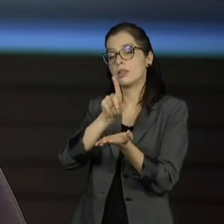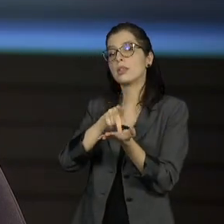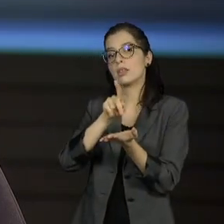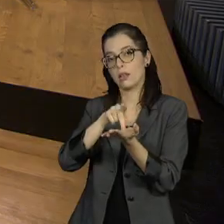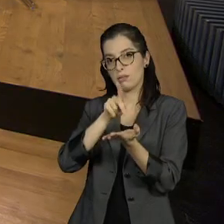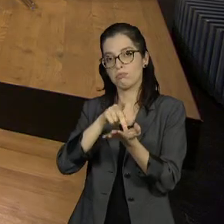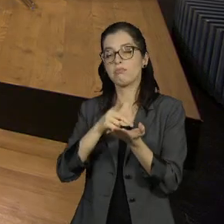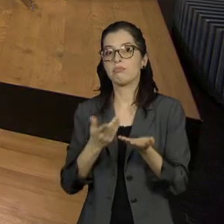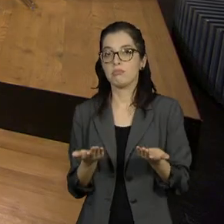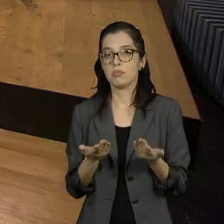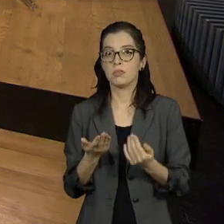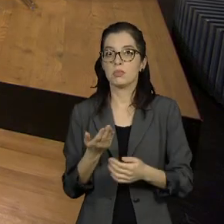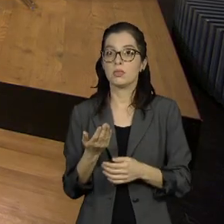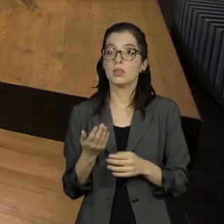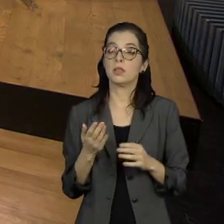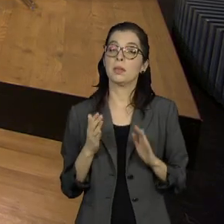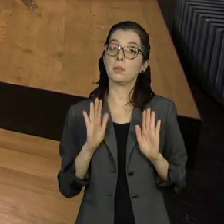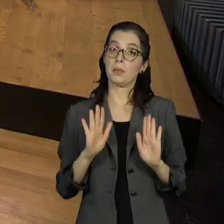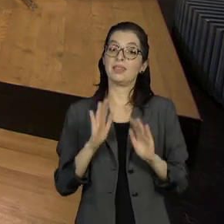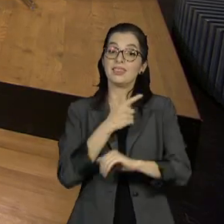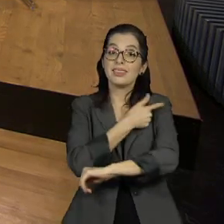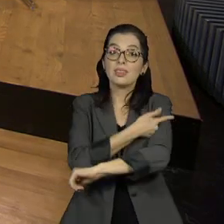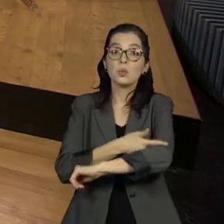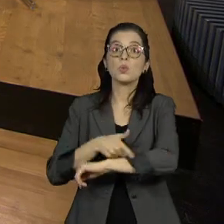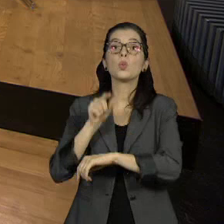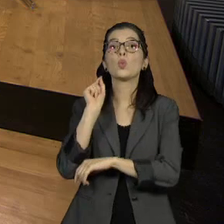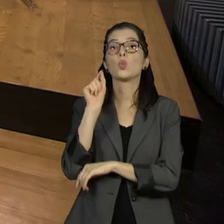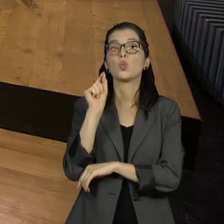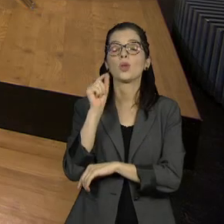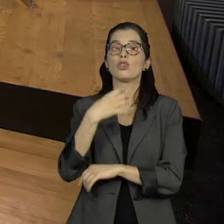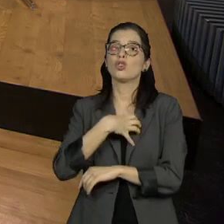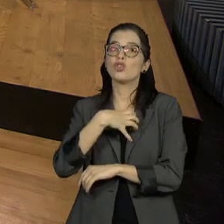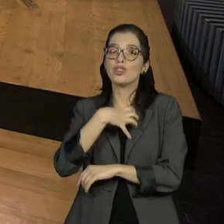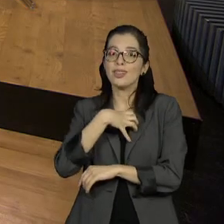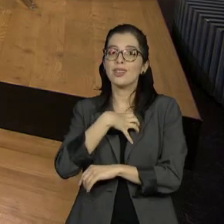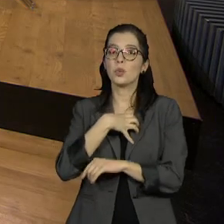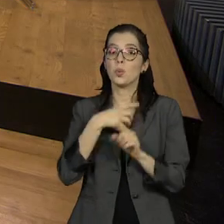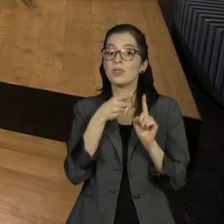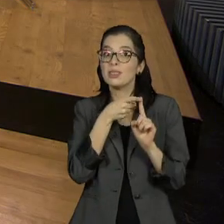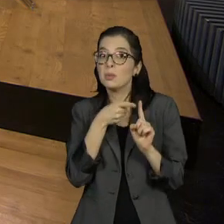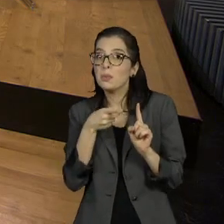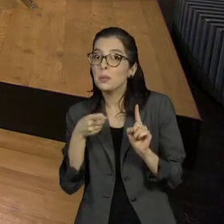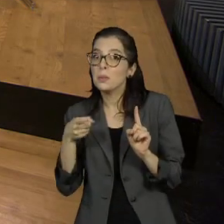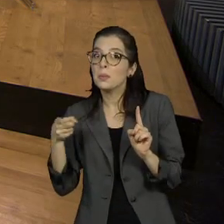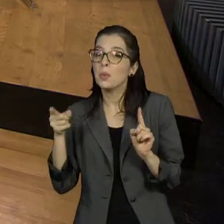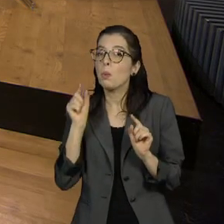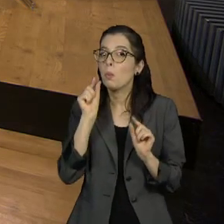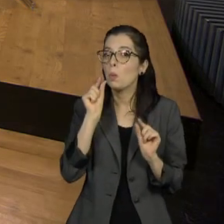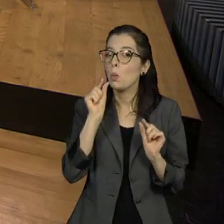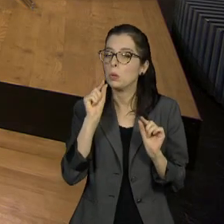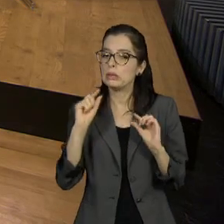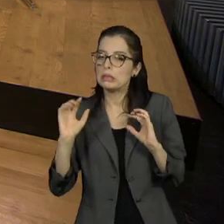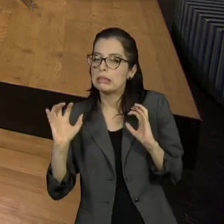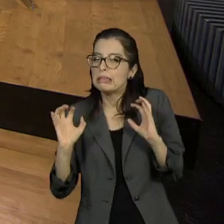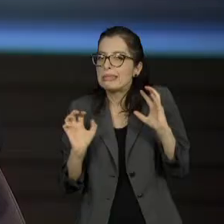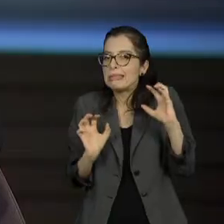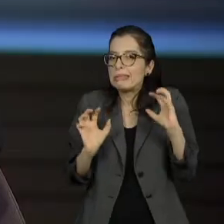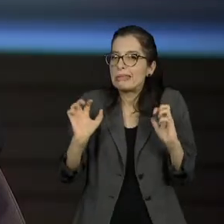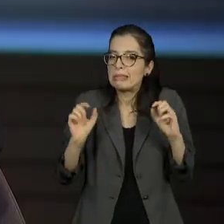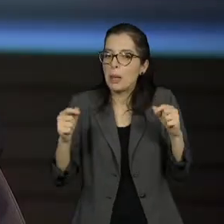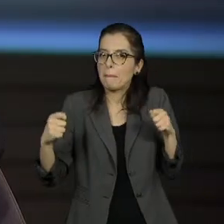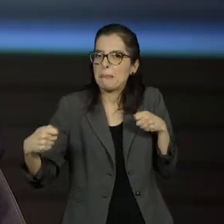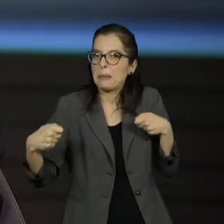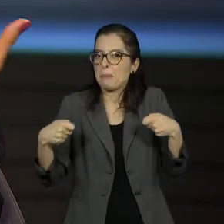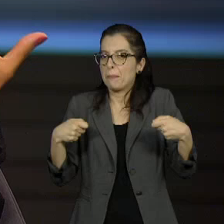eles intensificaram um pouco, puseram uma pimentinha aí nesse teatro. O Bruno Covas intensificando o fato do Boulos ser